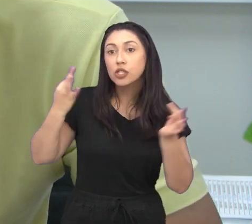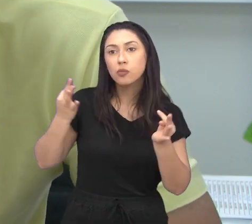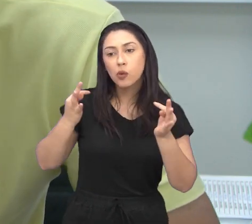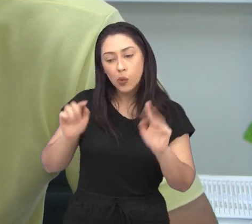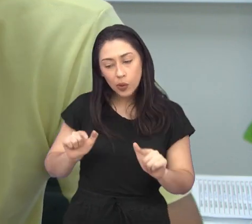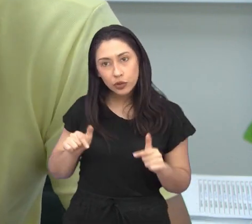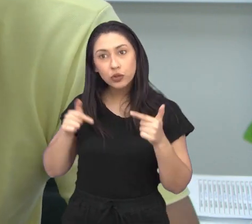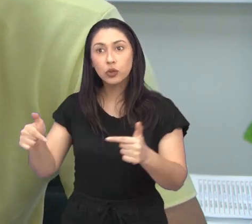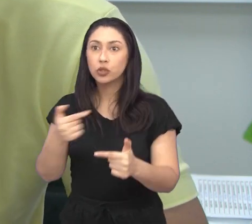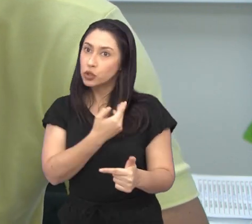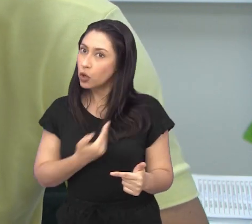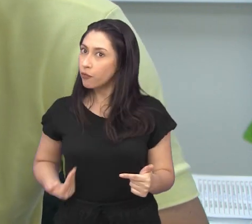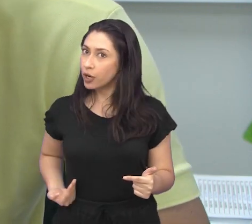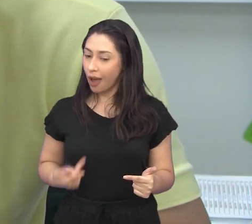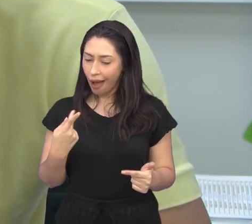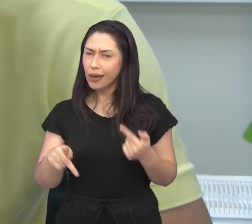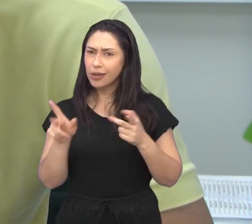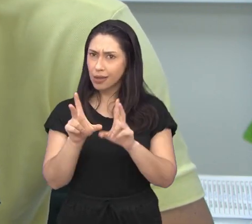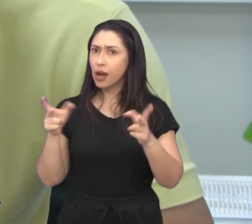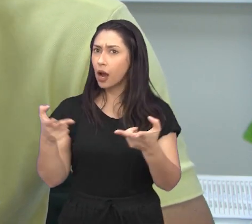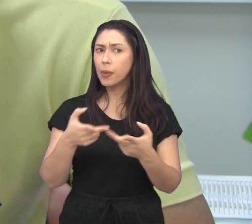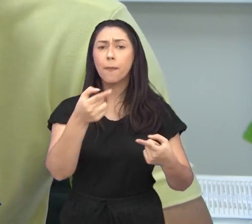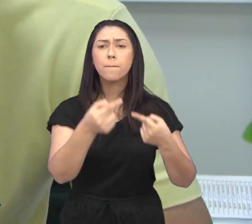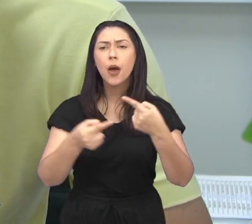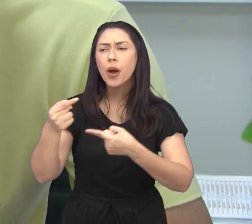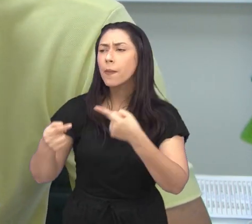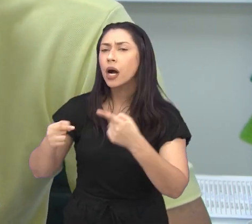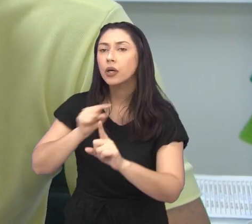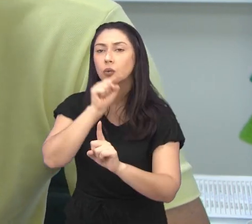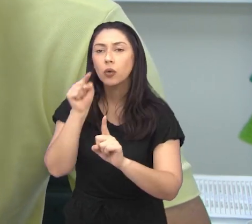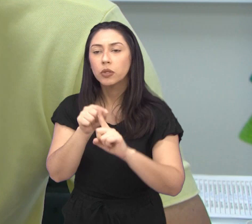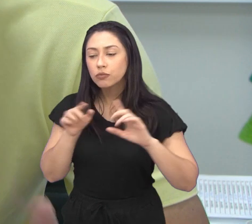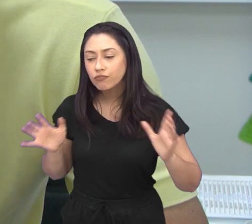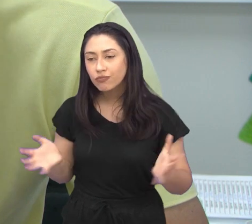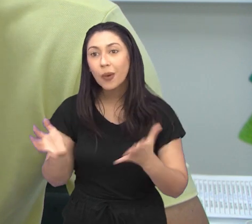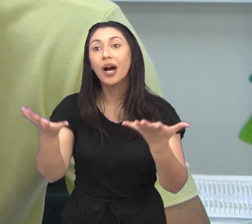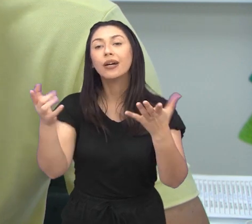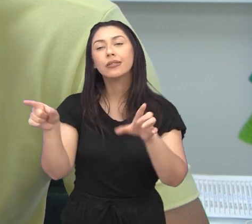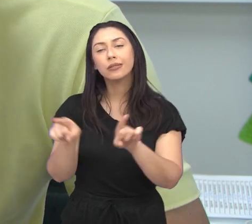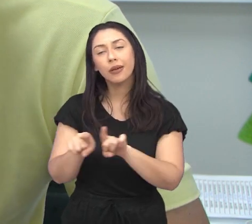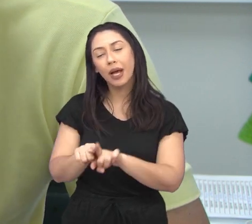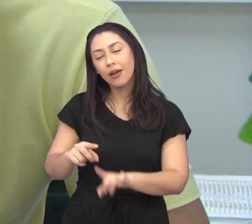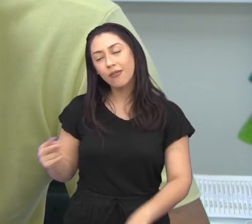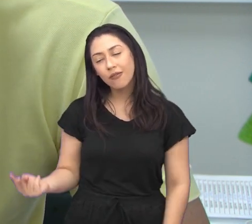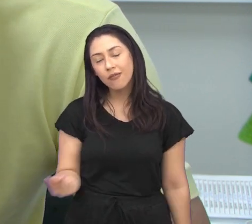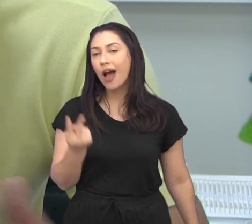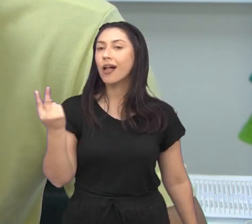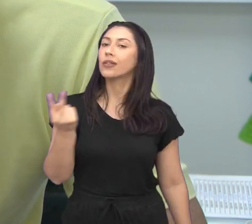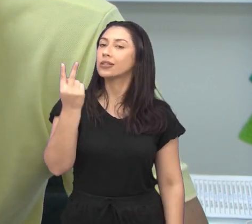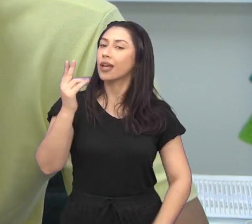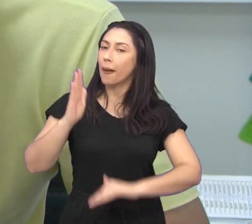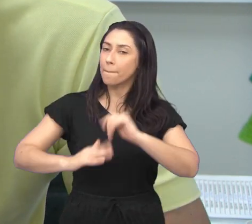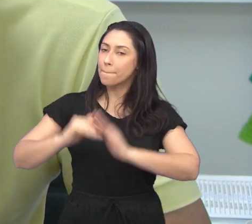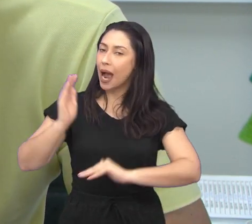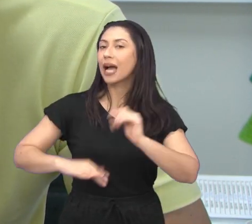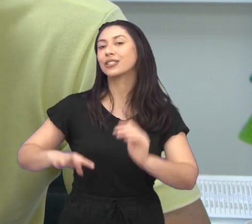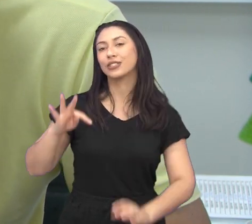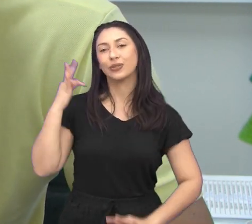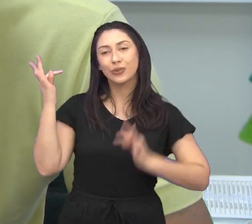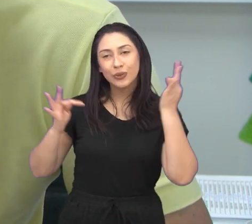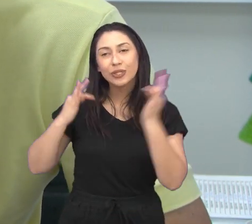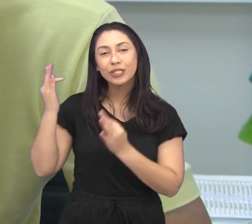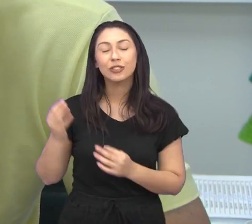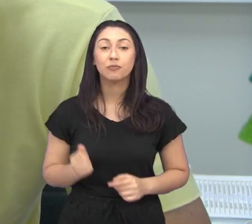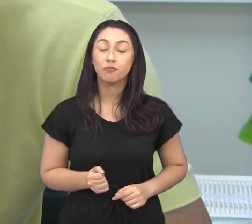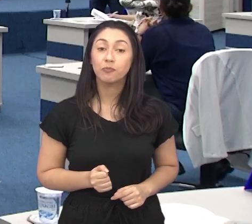públicas para serem discutidas aqui na Câmara, para que a gente possa incentivar e valorizar a atuação de quem